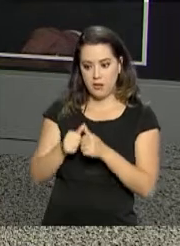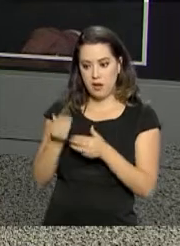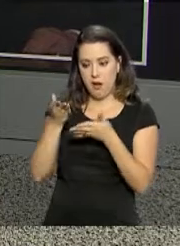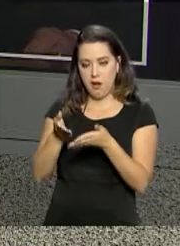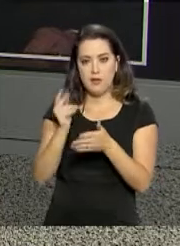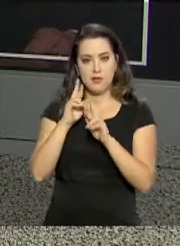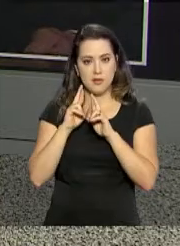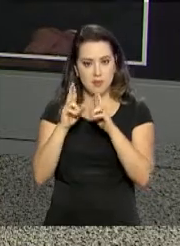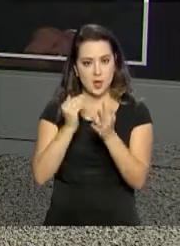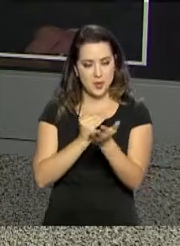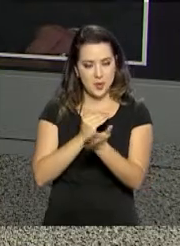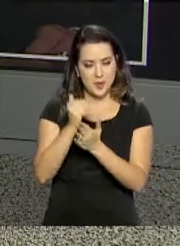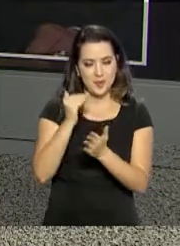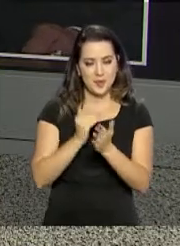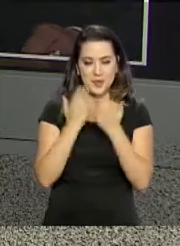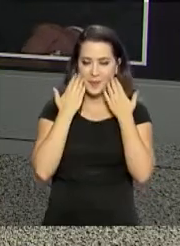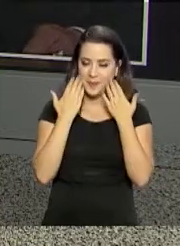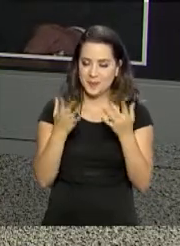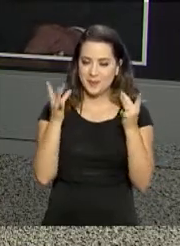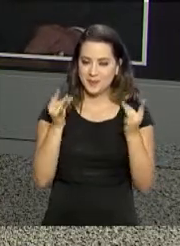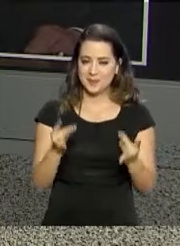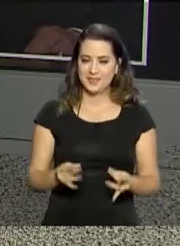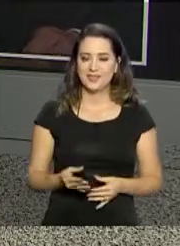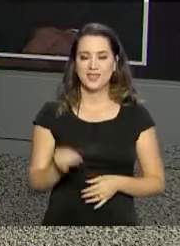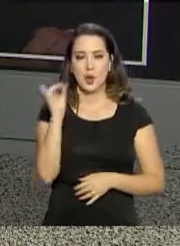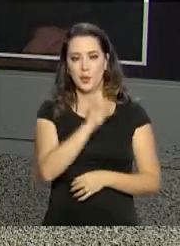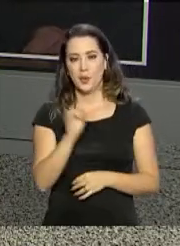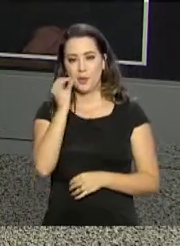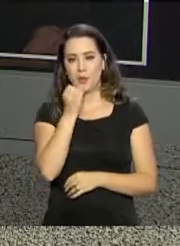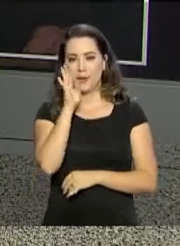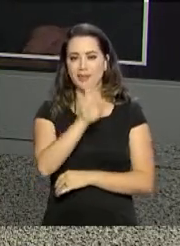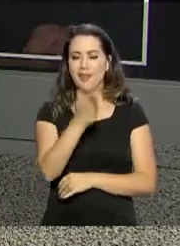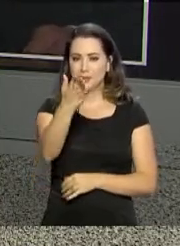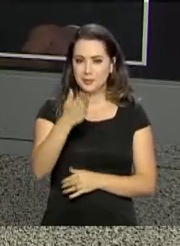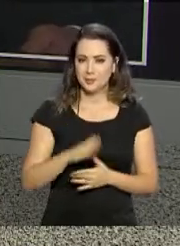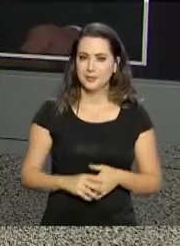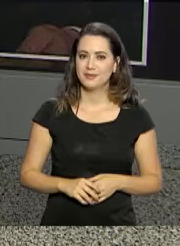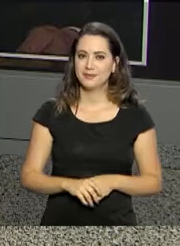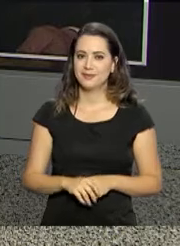deste primeiro evento e conta os detalhes para a gente. Oi, Luana, boa tarde para você.